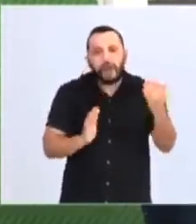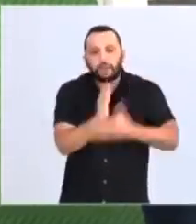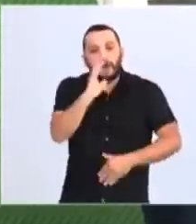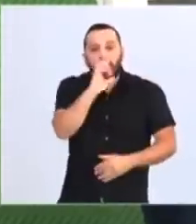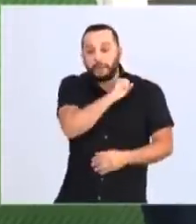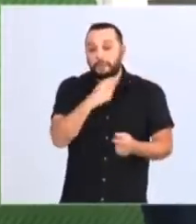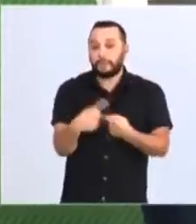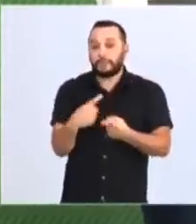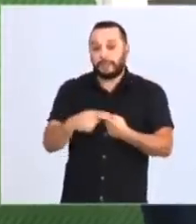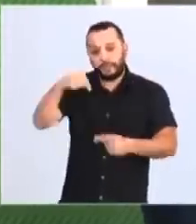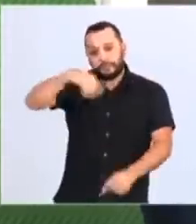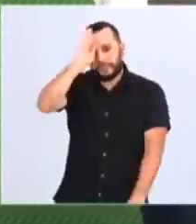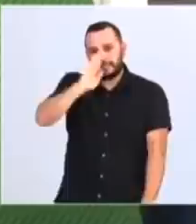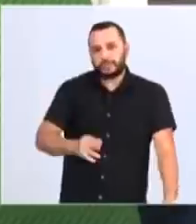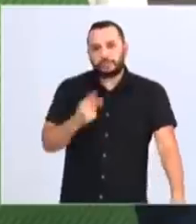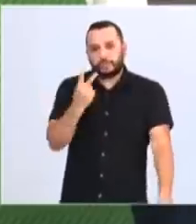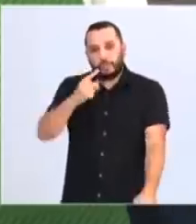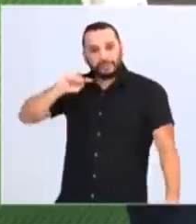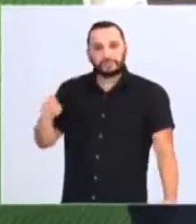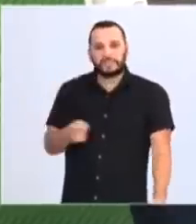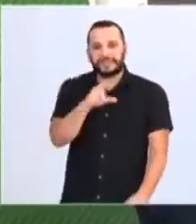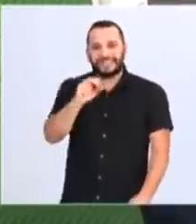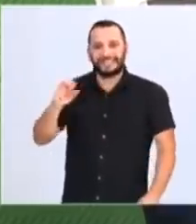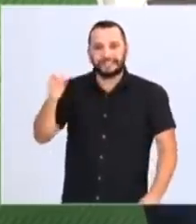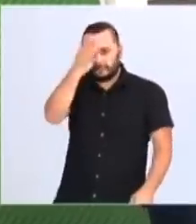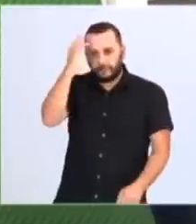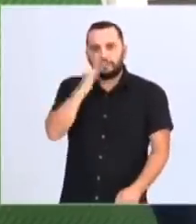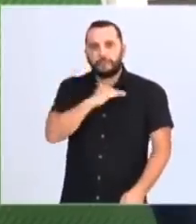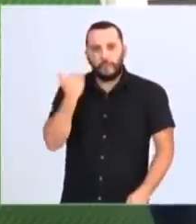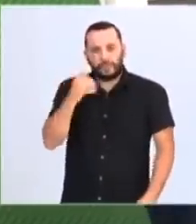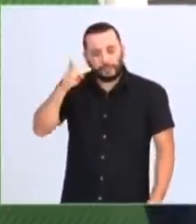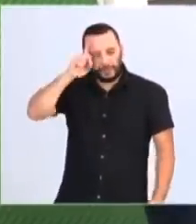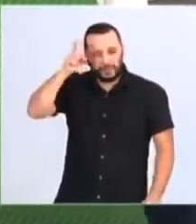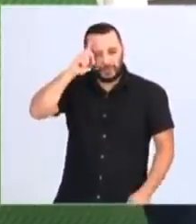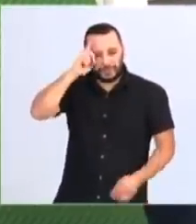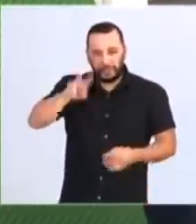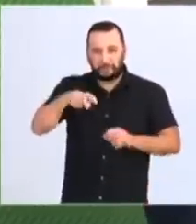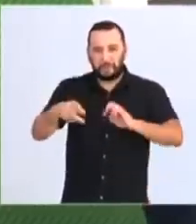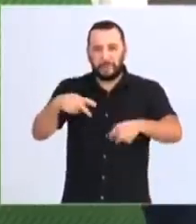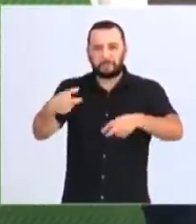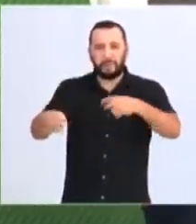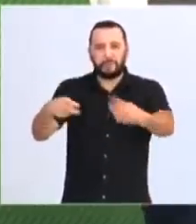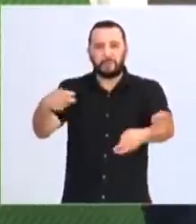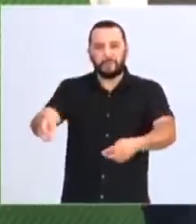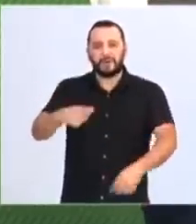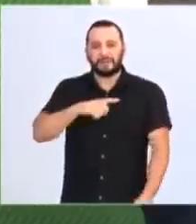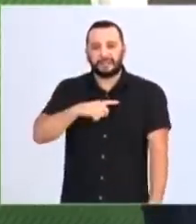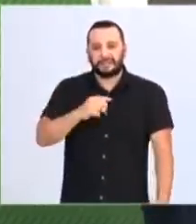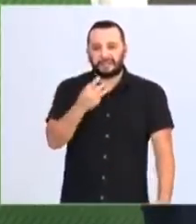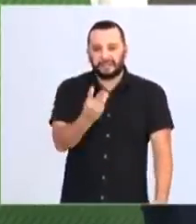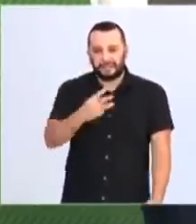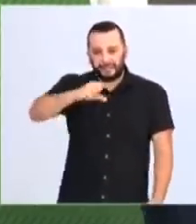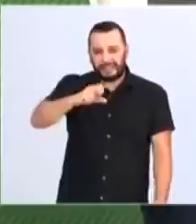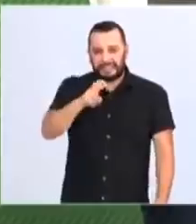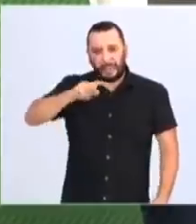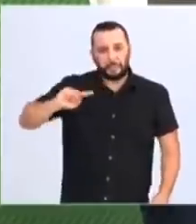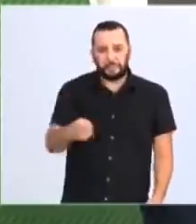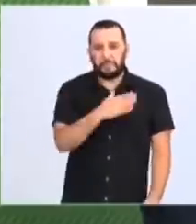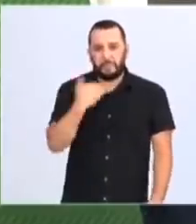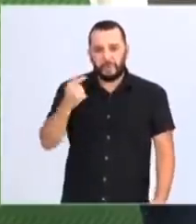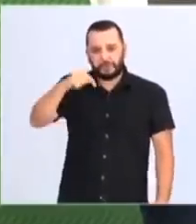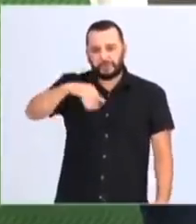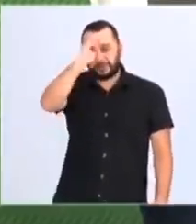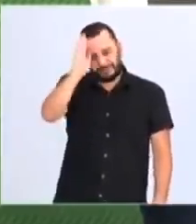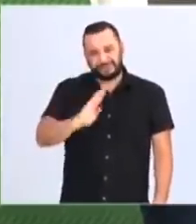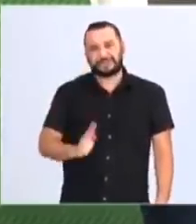perdendo 2.500 vidas todos os dias. Já temos 395 mil mortes no